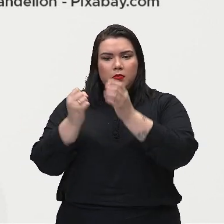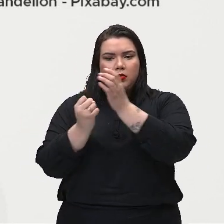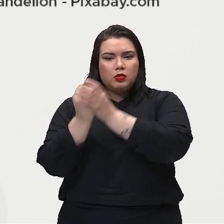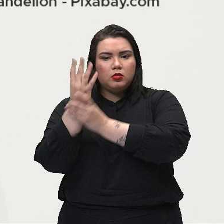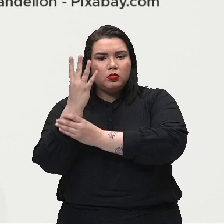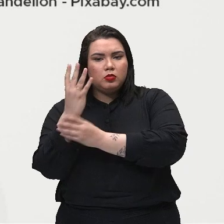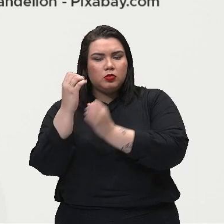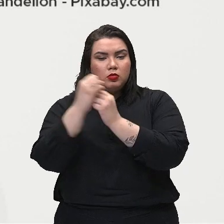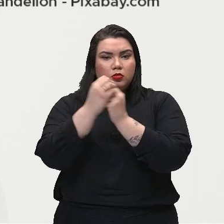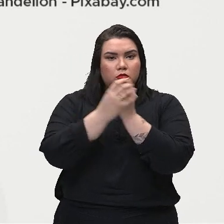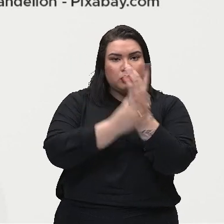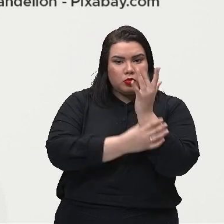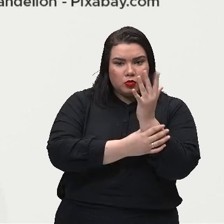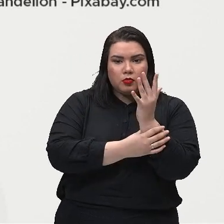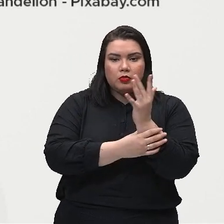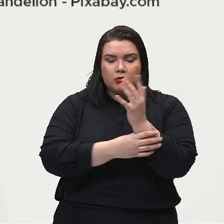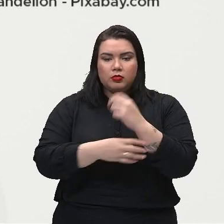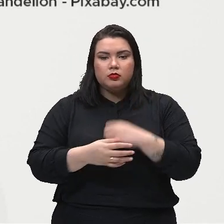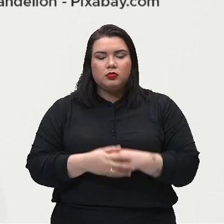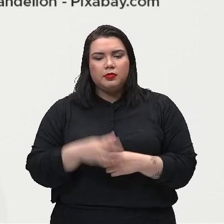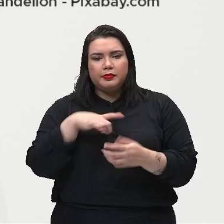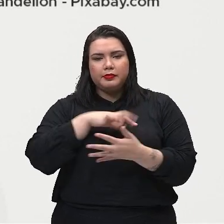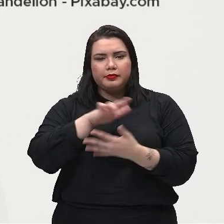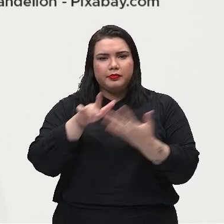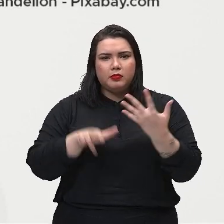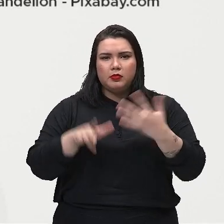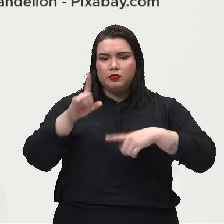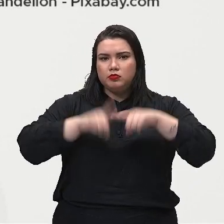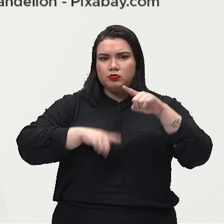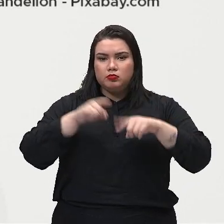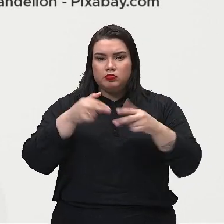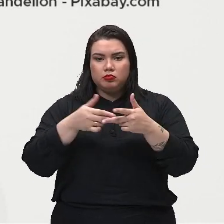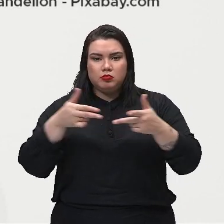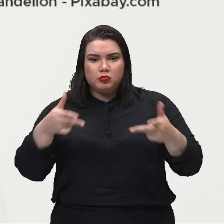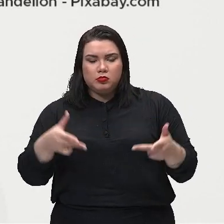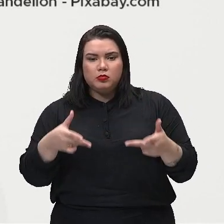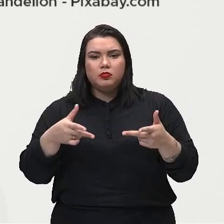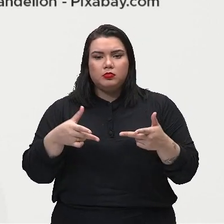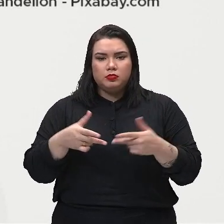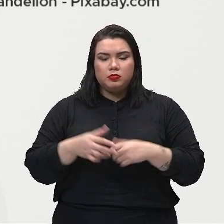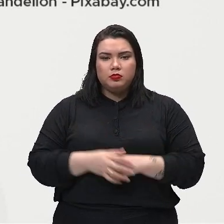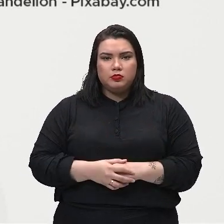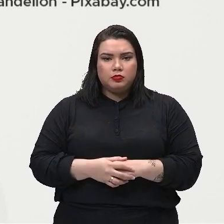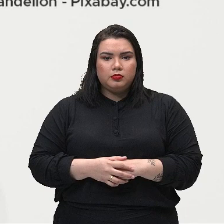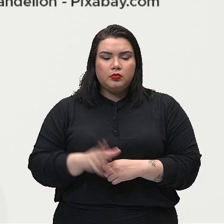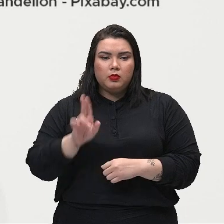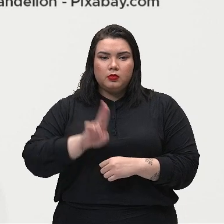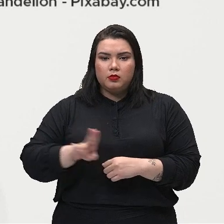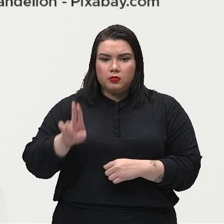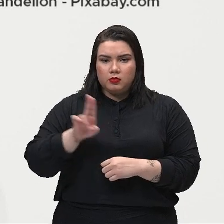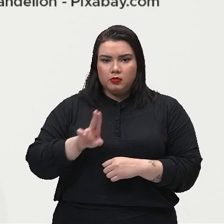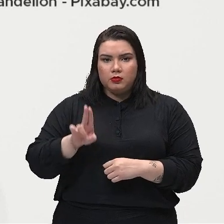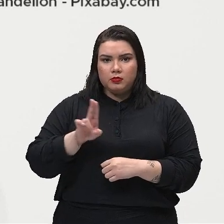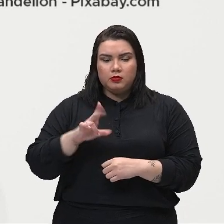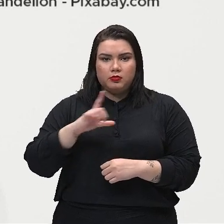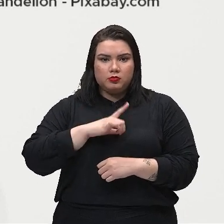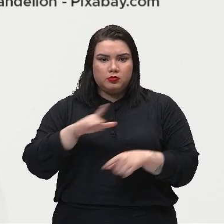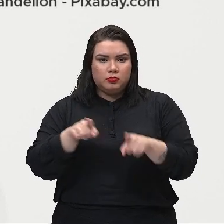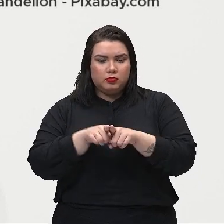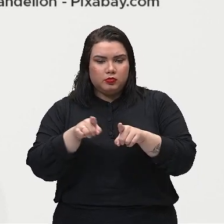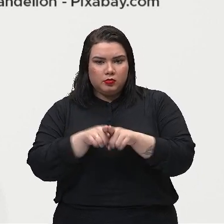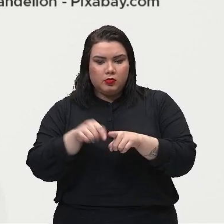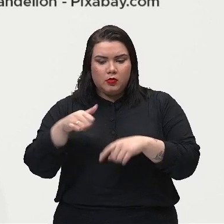Então, tem vários instrumentos, podem ser de vários tamanhos, tá bom? Utilizados também na